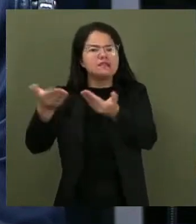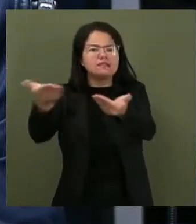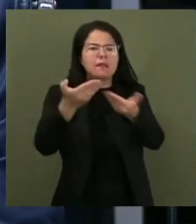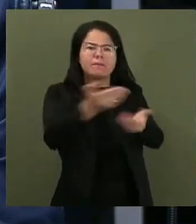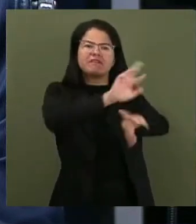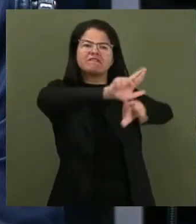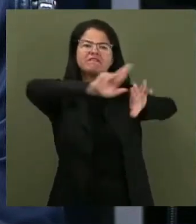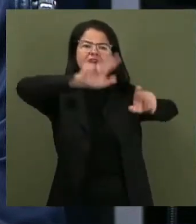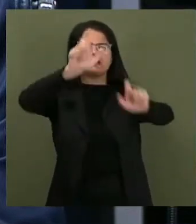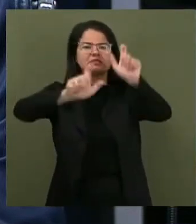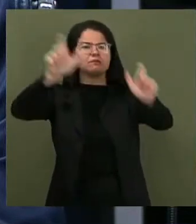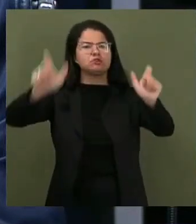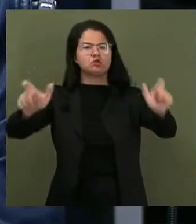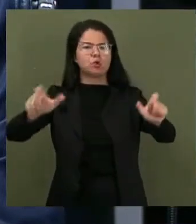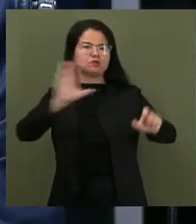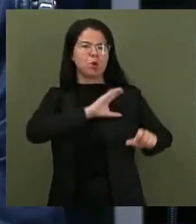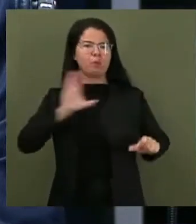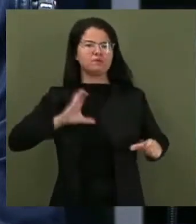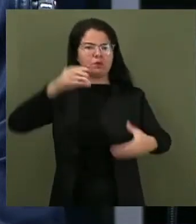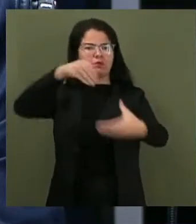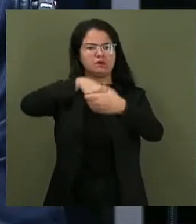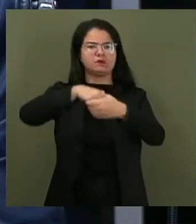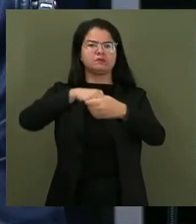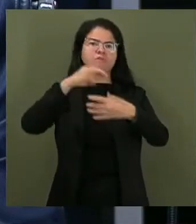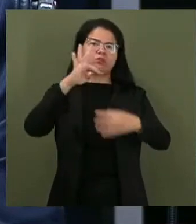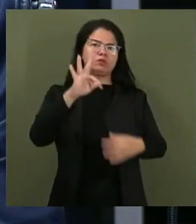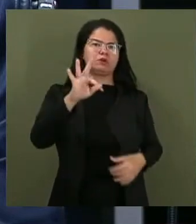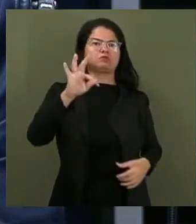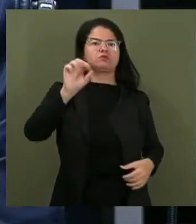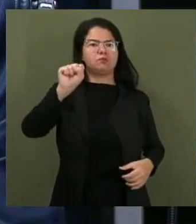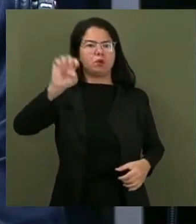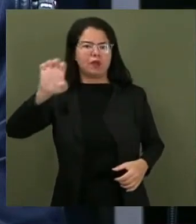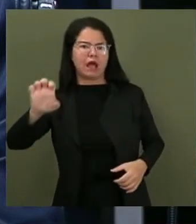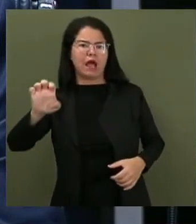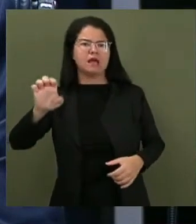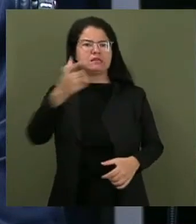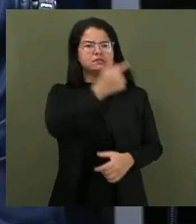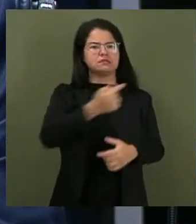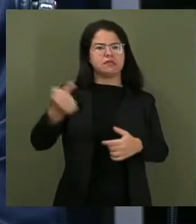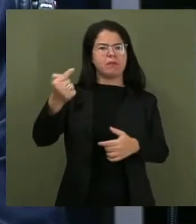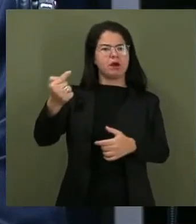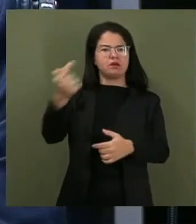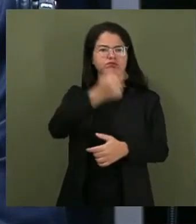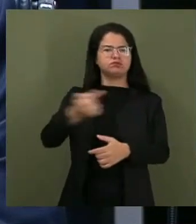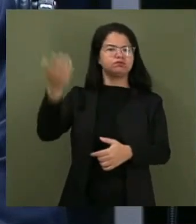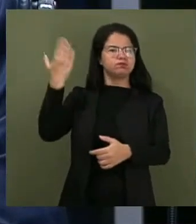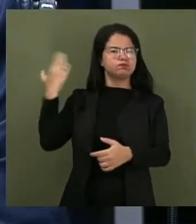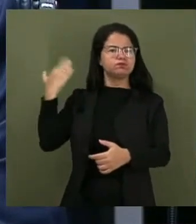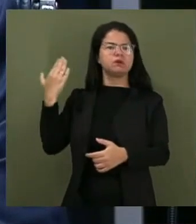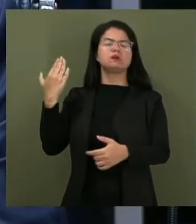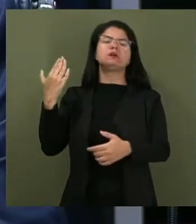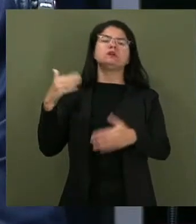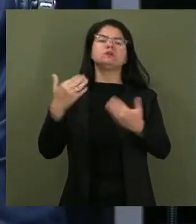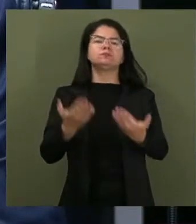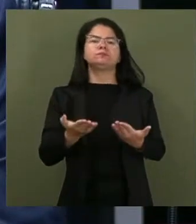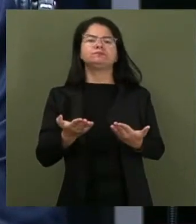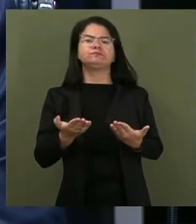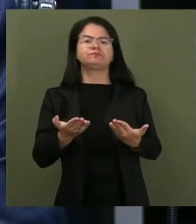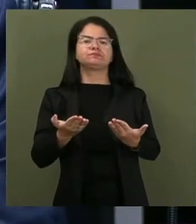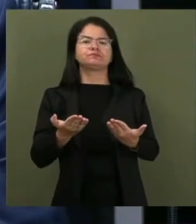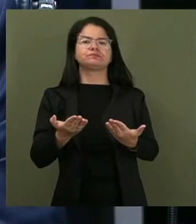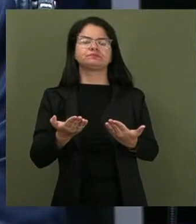comissão no Tribunal Superior Eleitoral, na semana retrasada, e Vossa Excelência